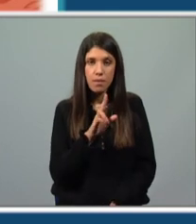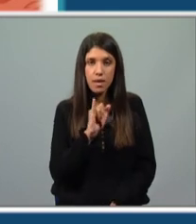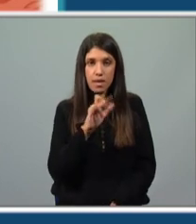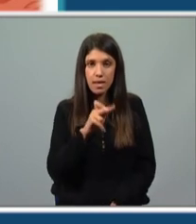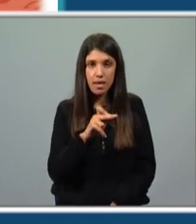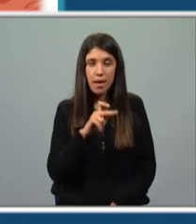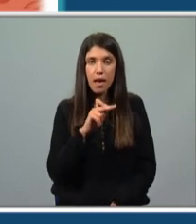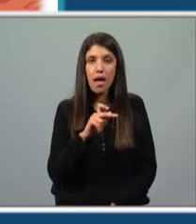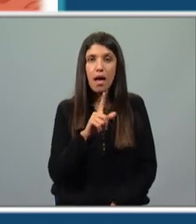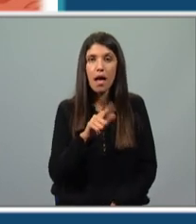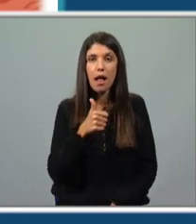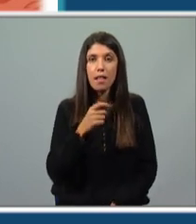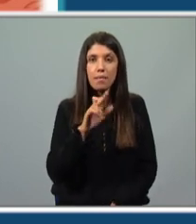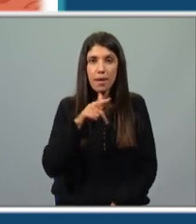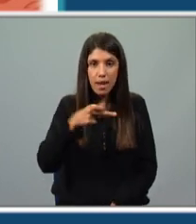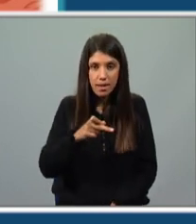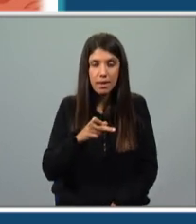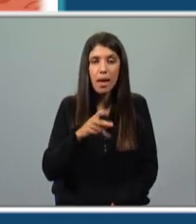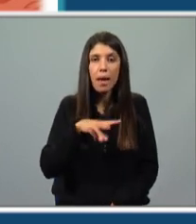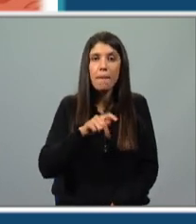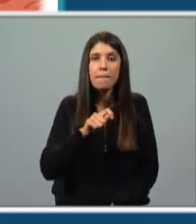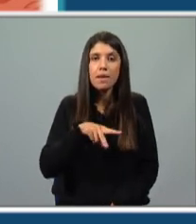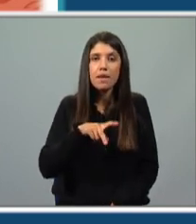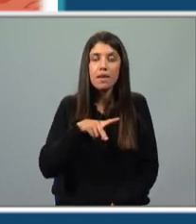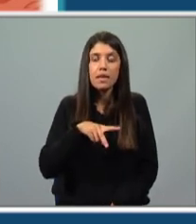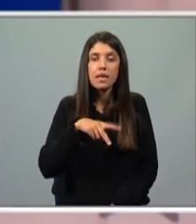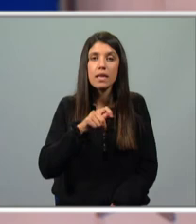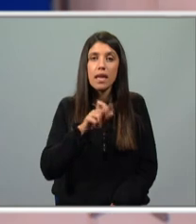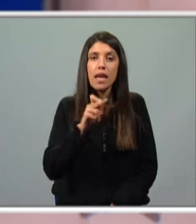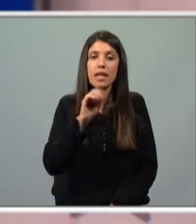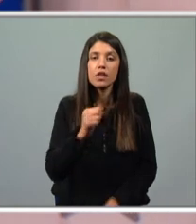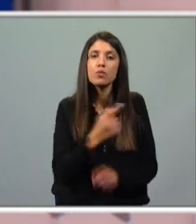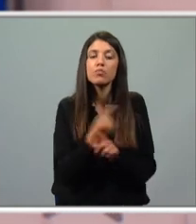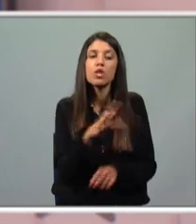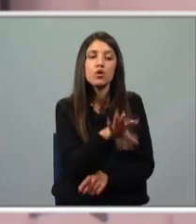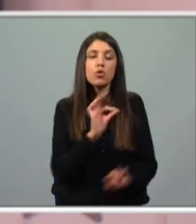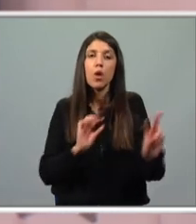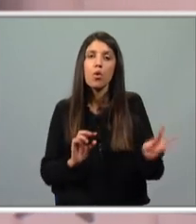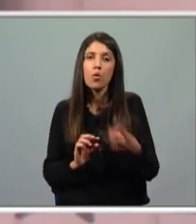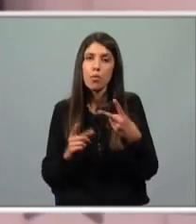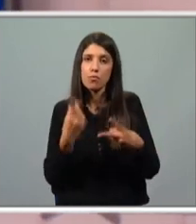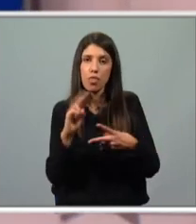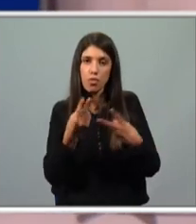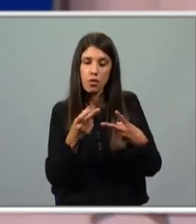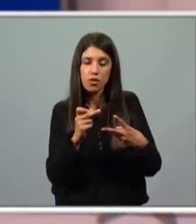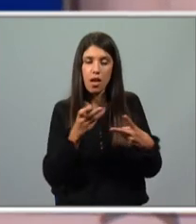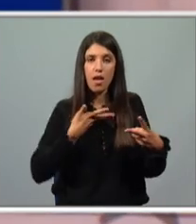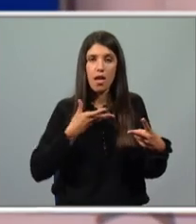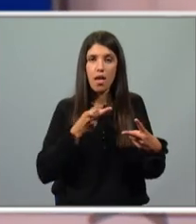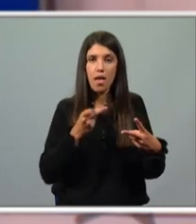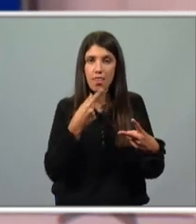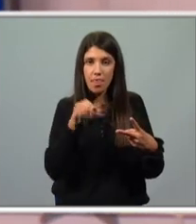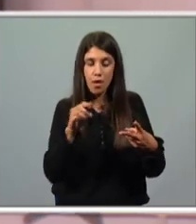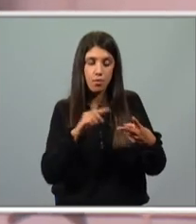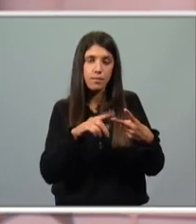escolheu estes nomes para ele e para ela? Porquê Adão e Eva? Recorde